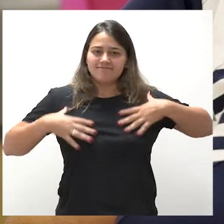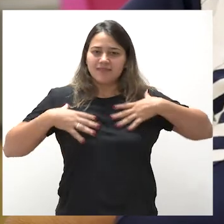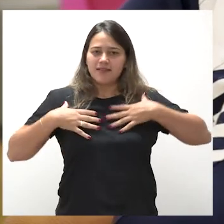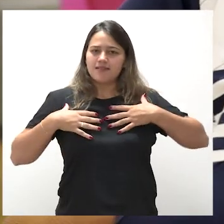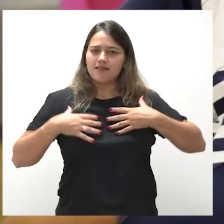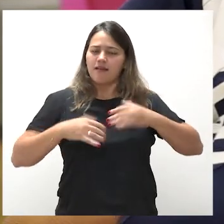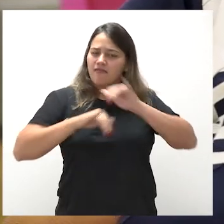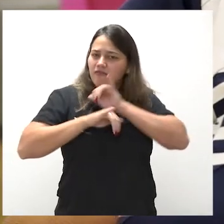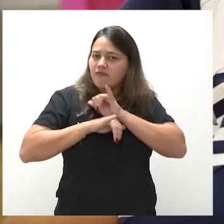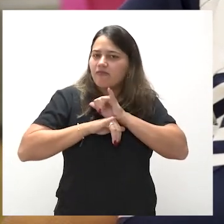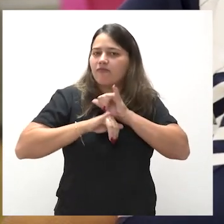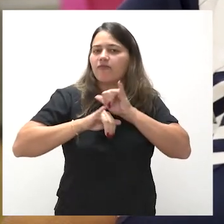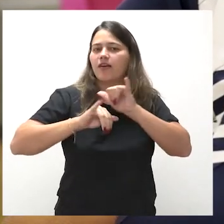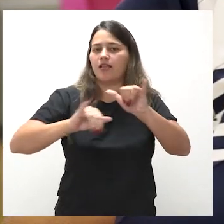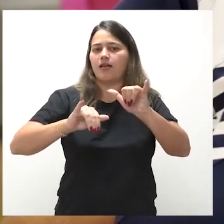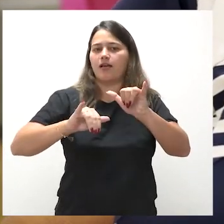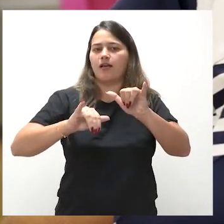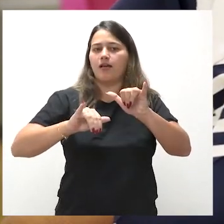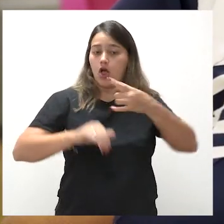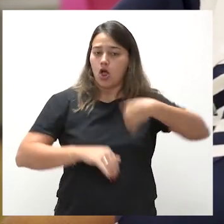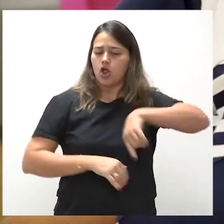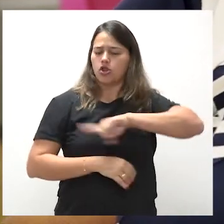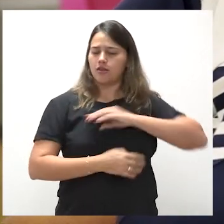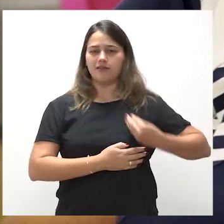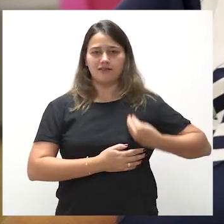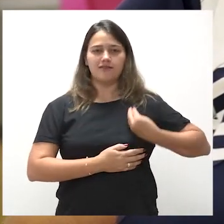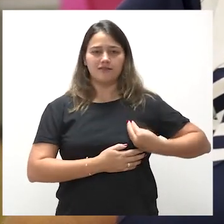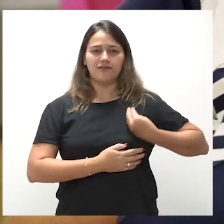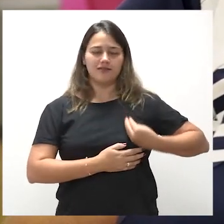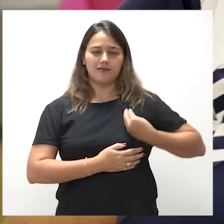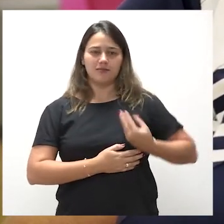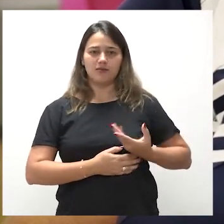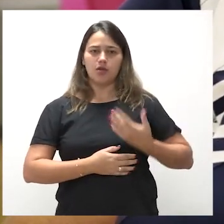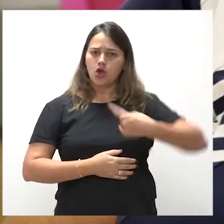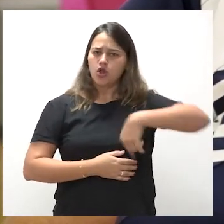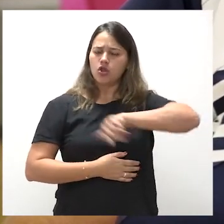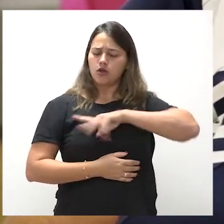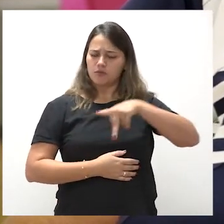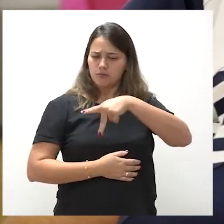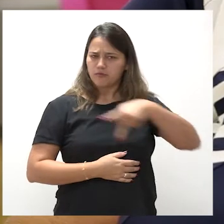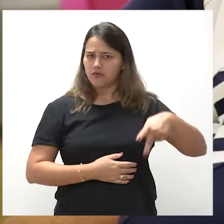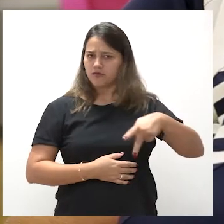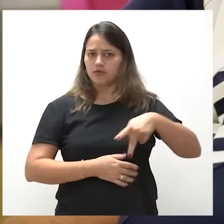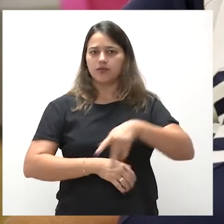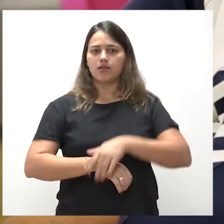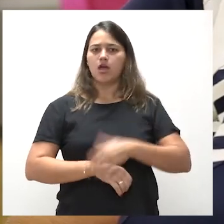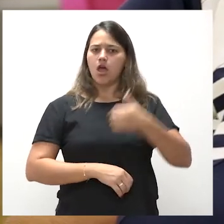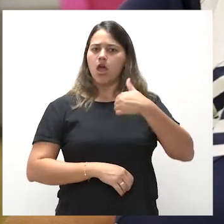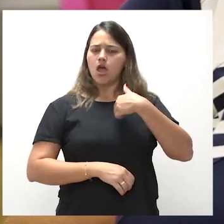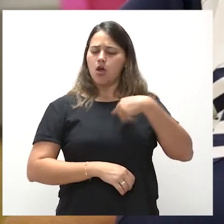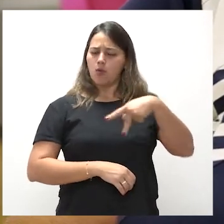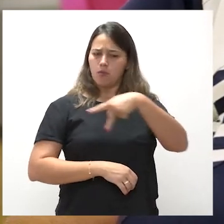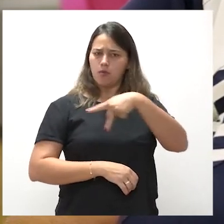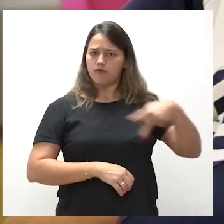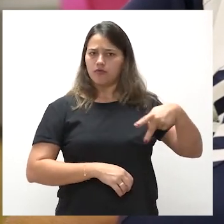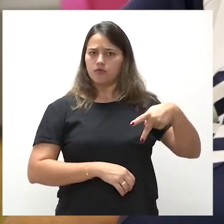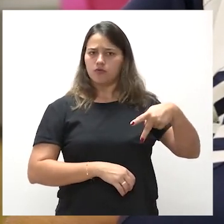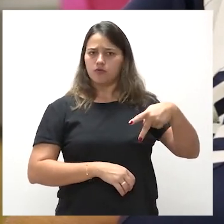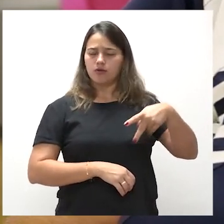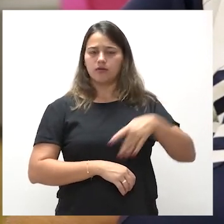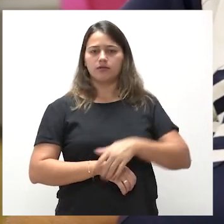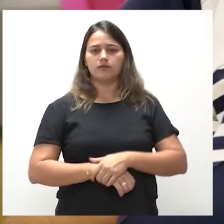em dizer que nós vivenciamos isso. Somos professores. Eu sou